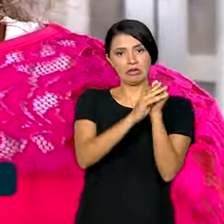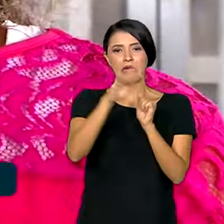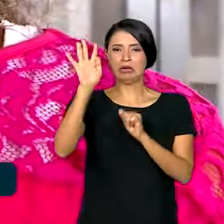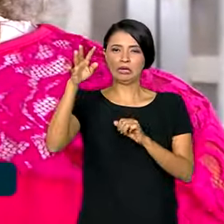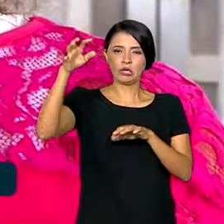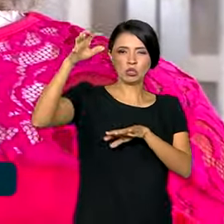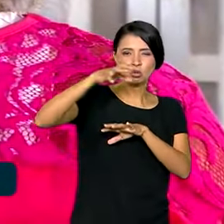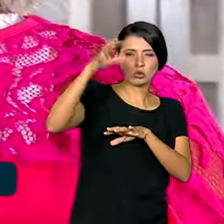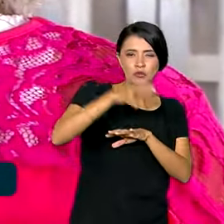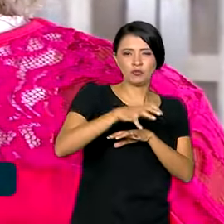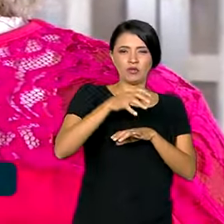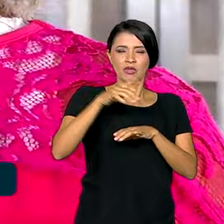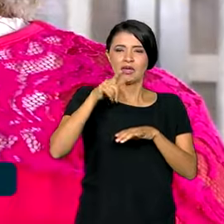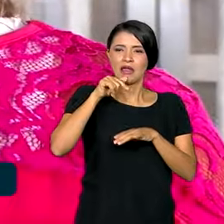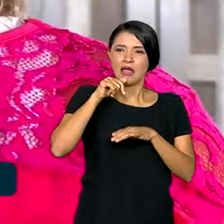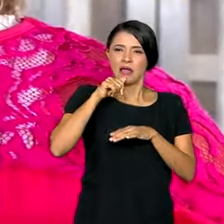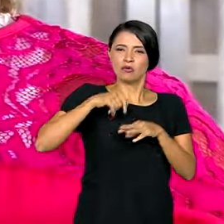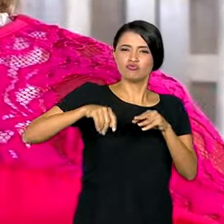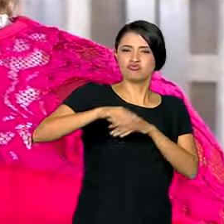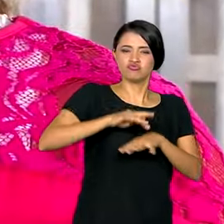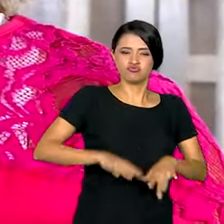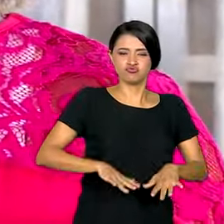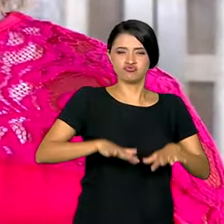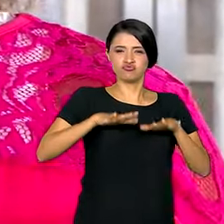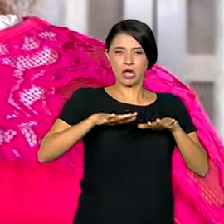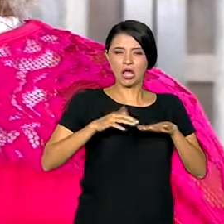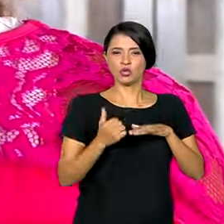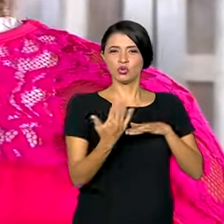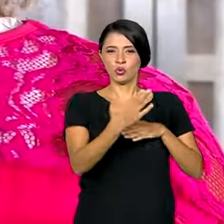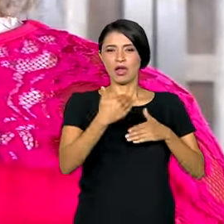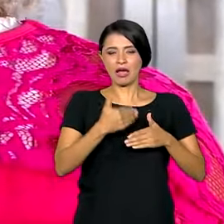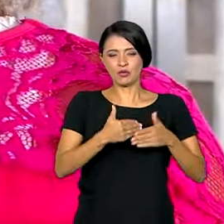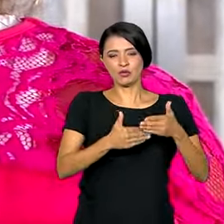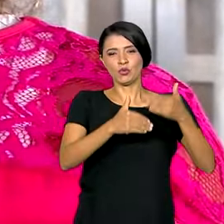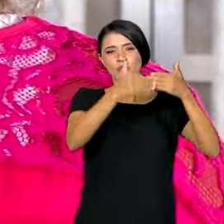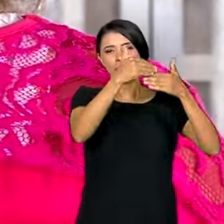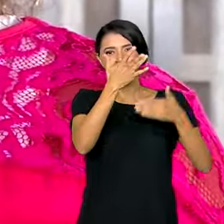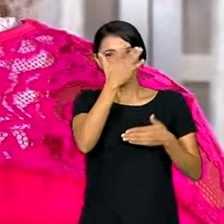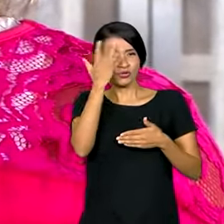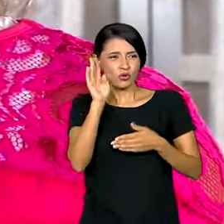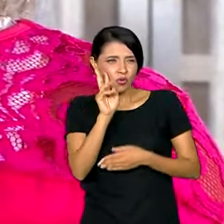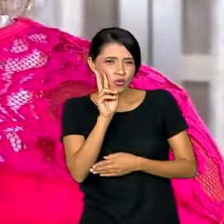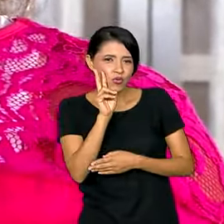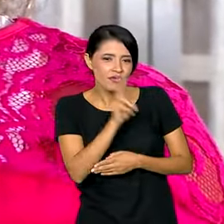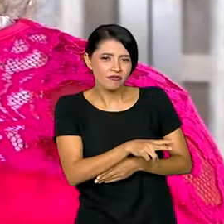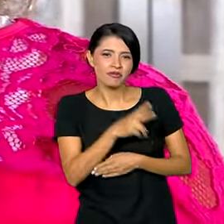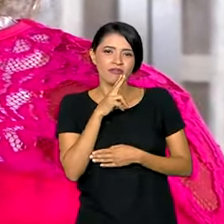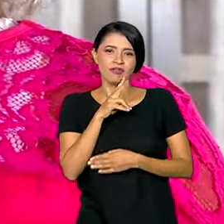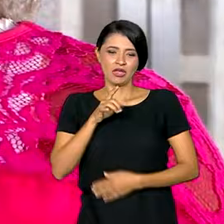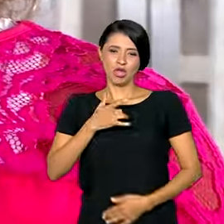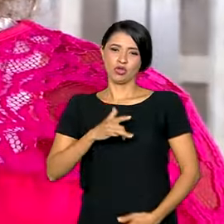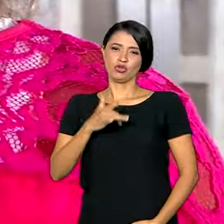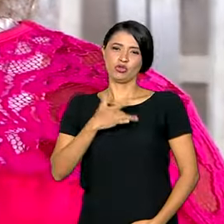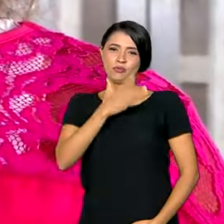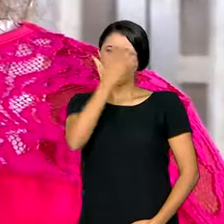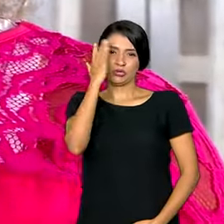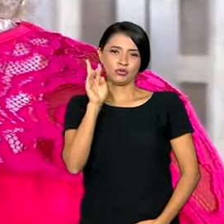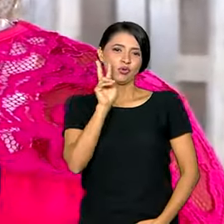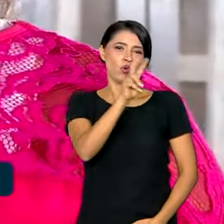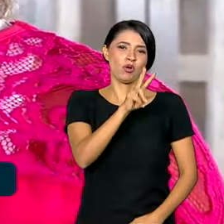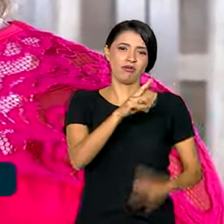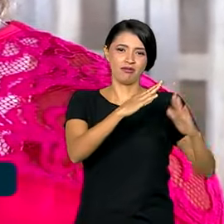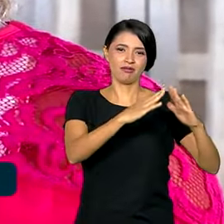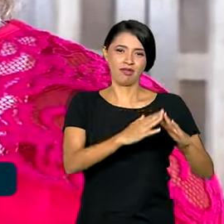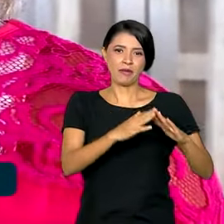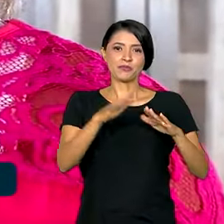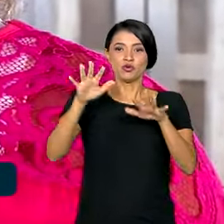minha frente da casa. Ficava um lago aí no lado do muro. Pra quem vê, vai ficar até com pena de quem mora lá, né? Que quando